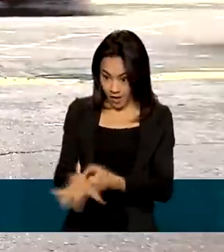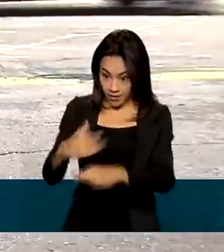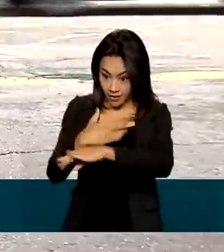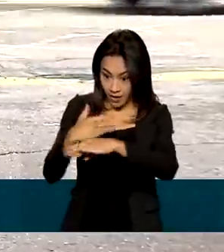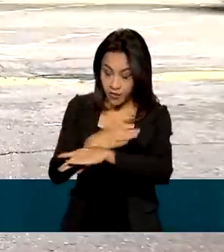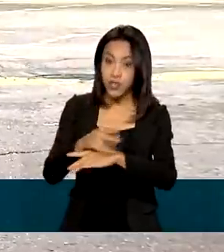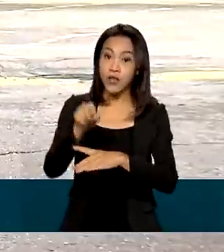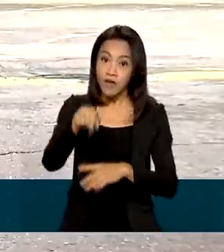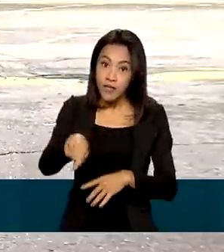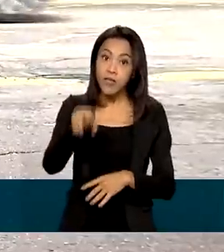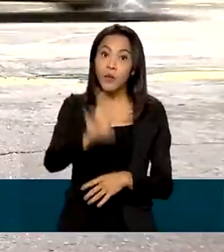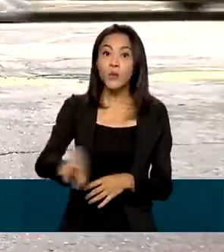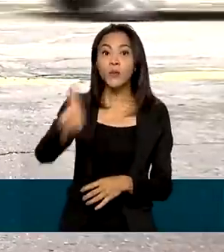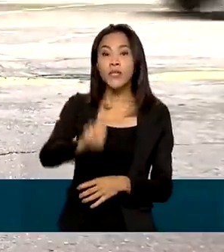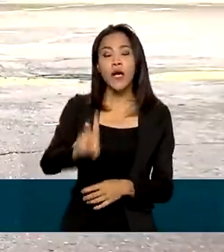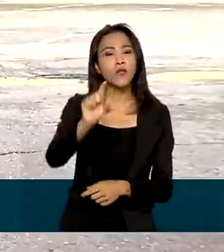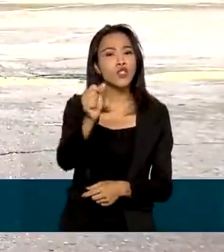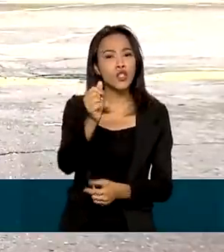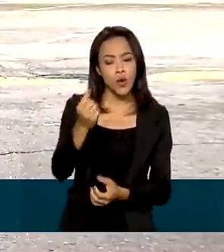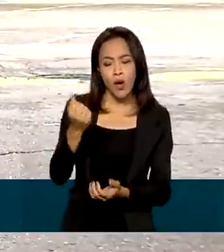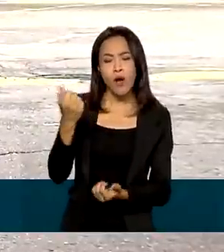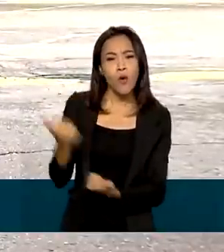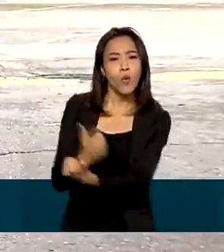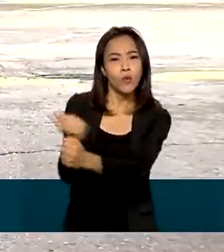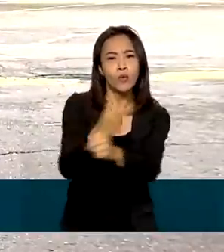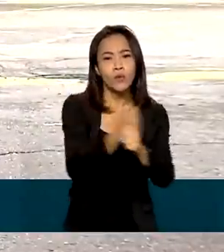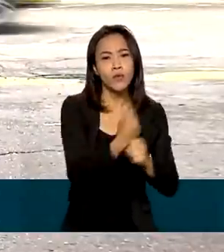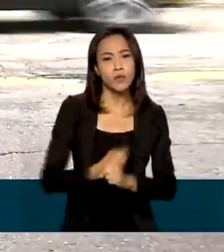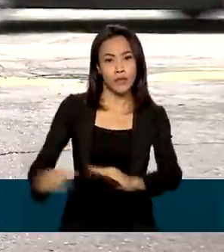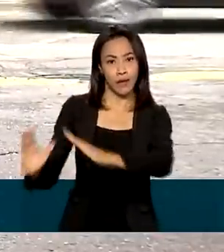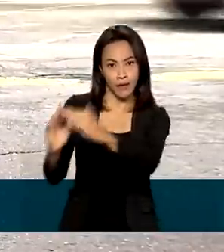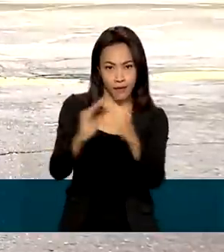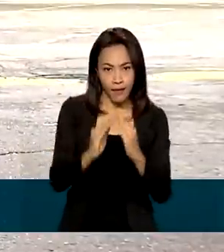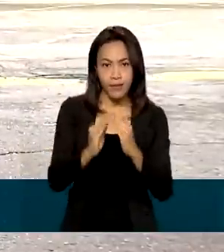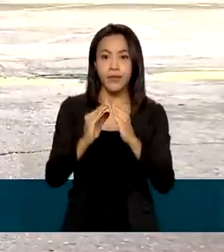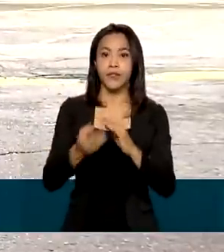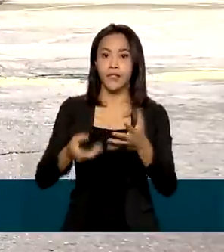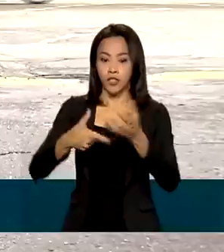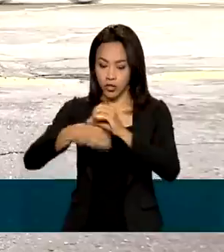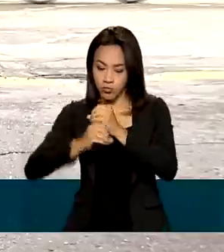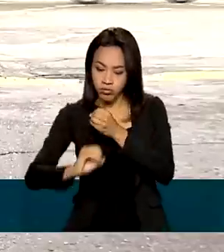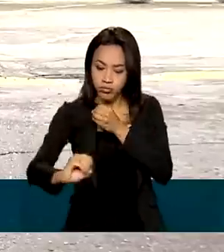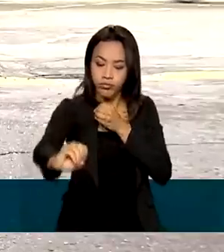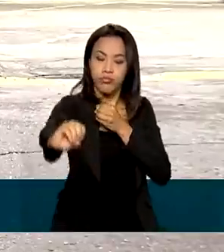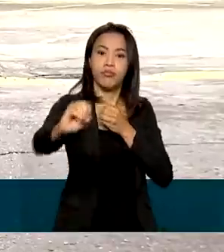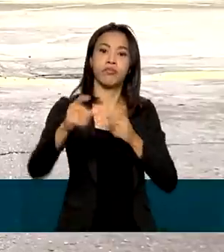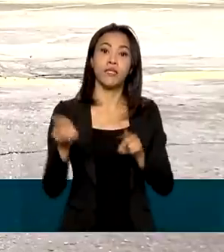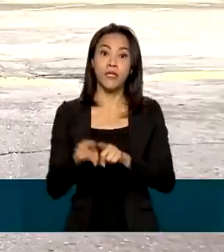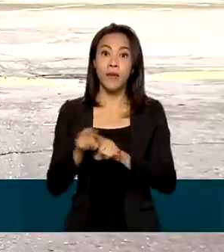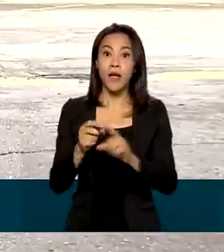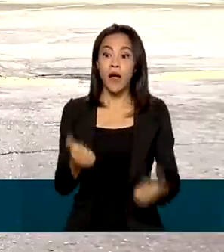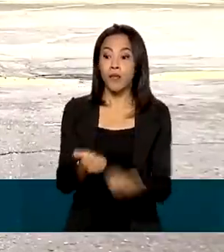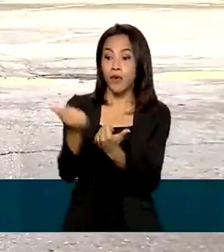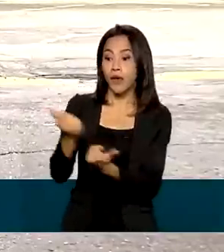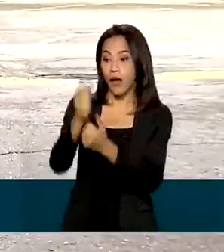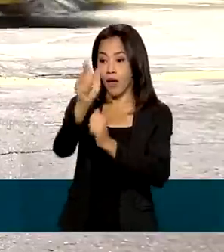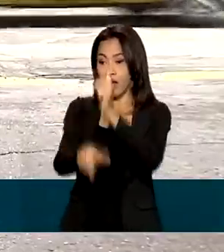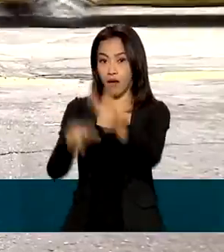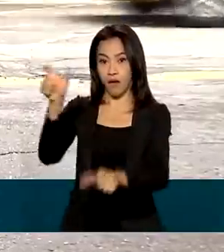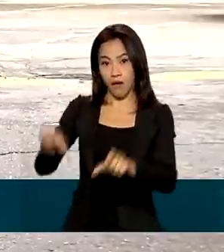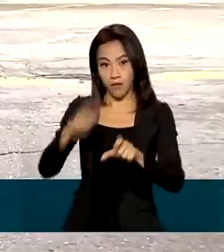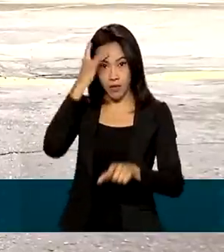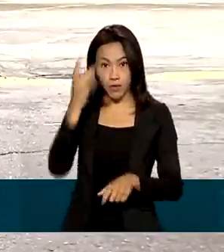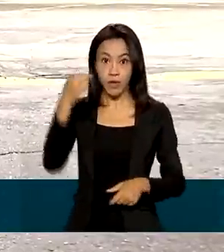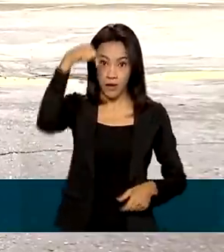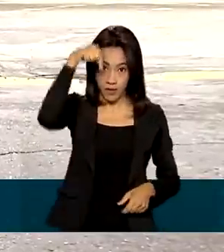vão ser utilizados na reconstrução de casas, na recuperação de infraestrutura e no auxílio aos moradores. E nessa